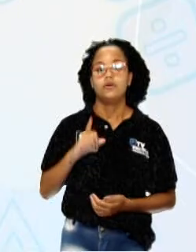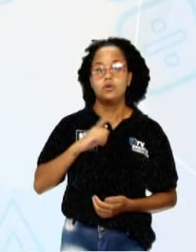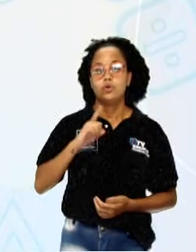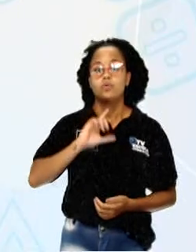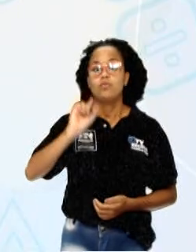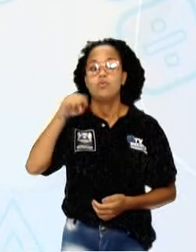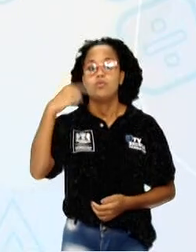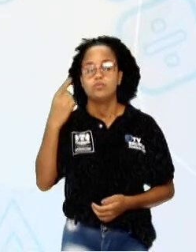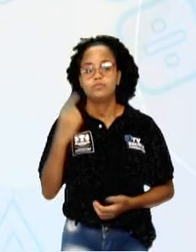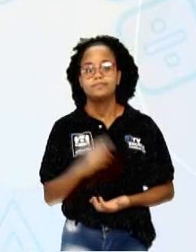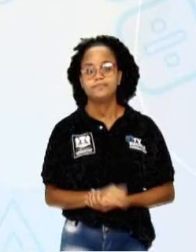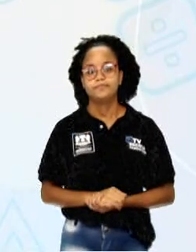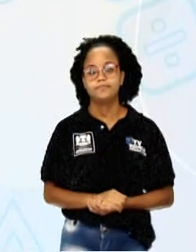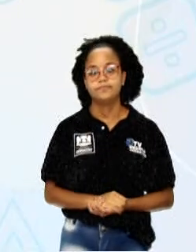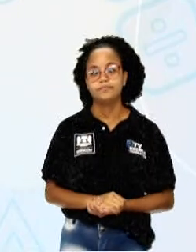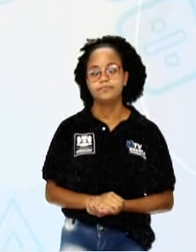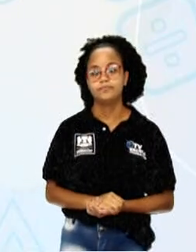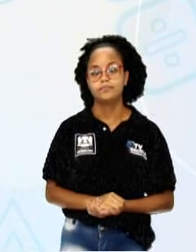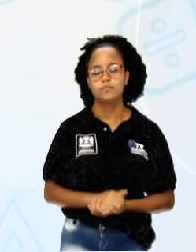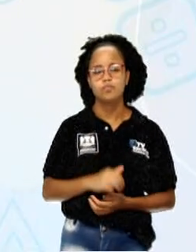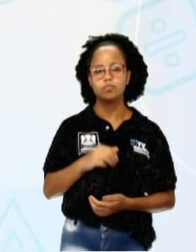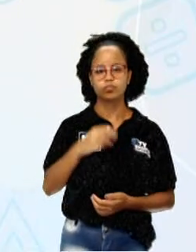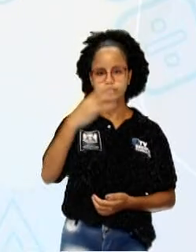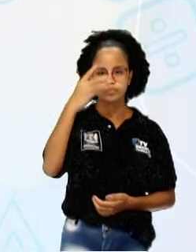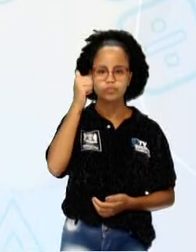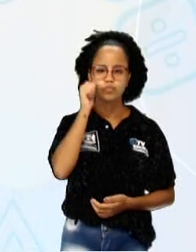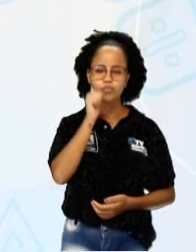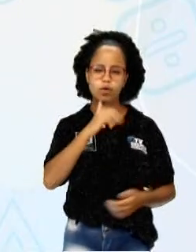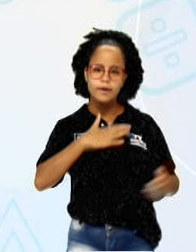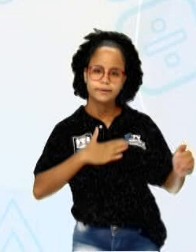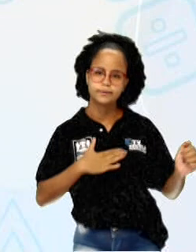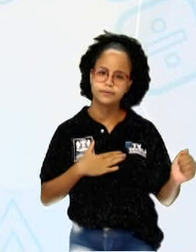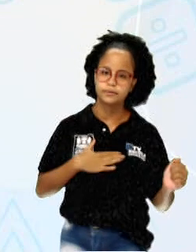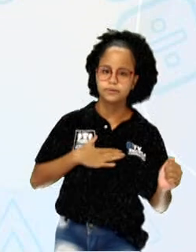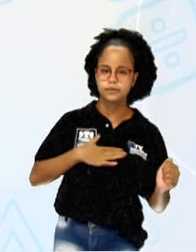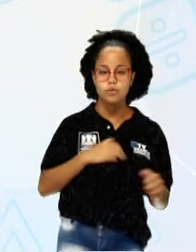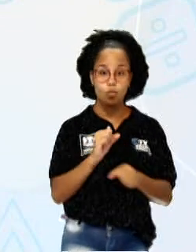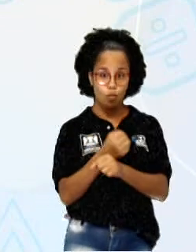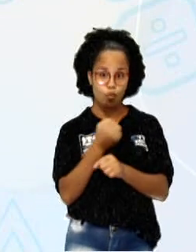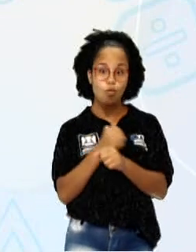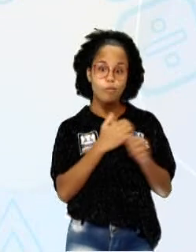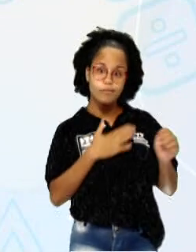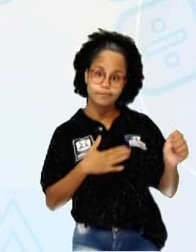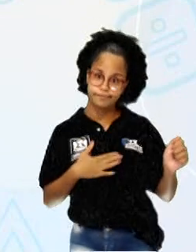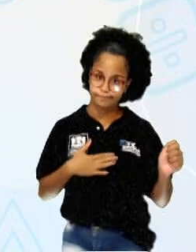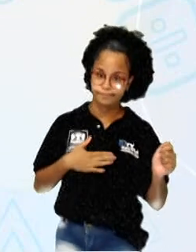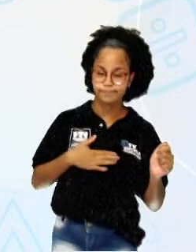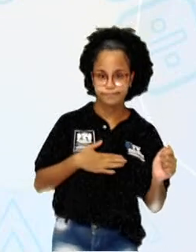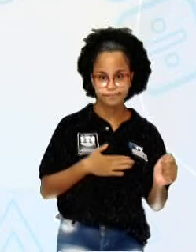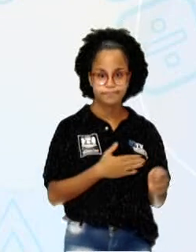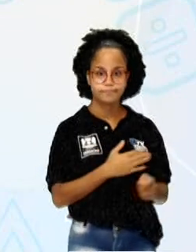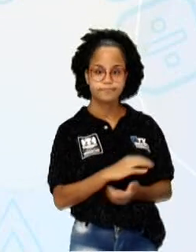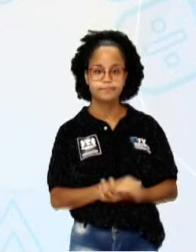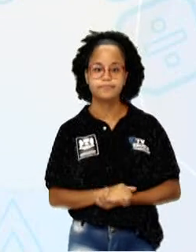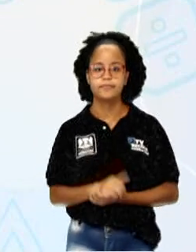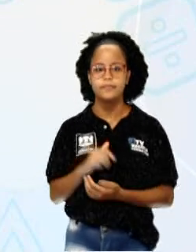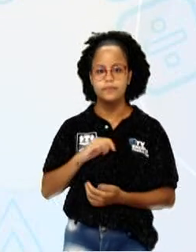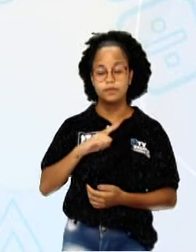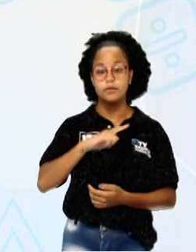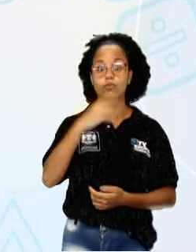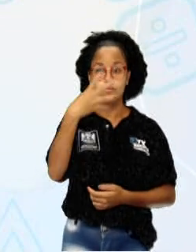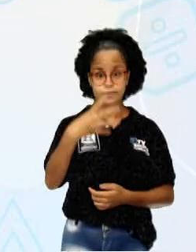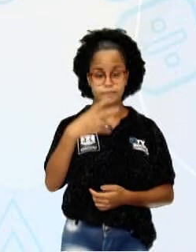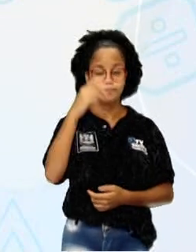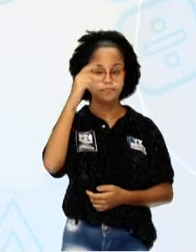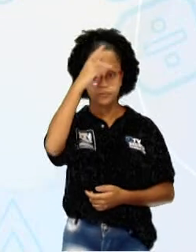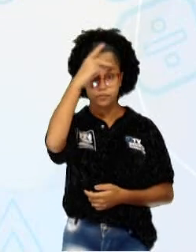Aqui aparece as balerinhas dançando, né? Aí já tem uma obra que é a dança. Tem quatro balerinhas dançando.